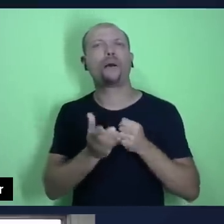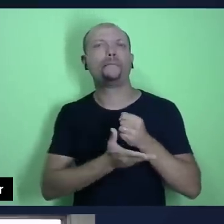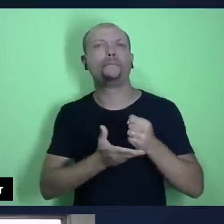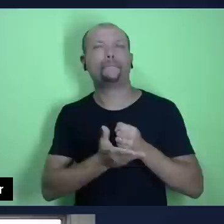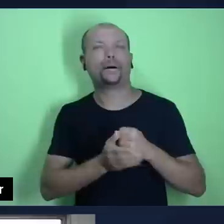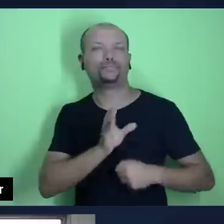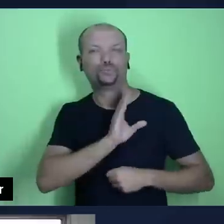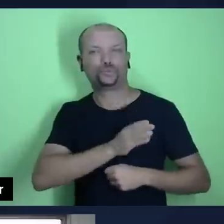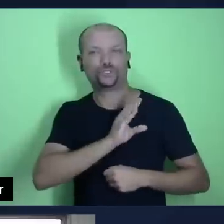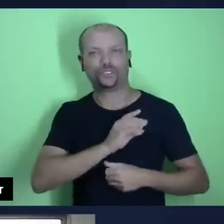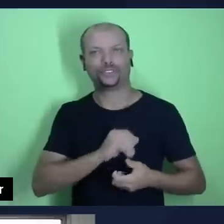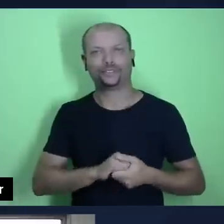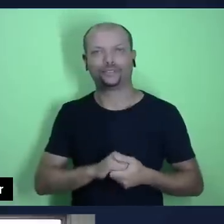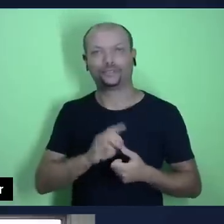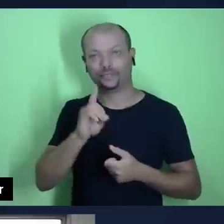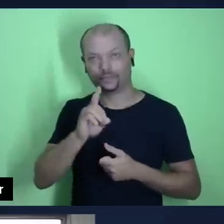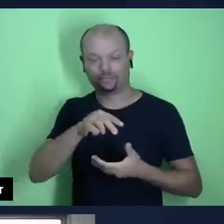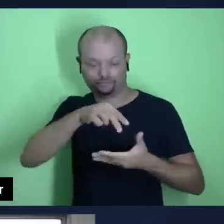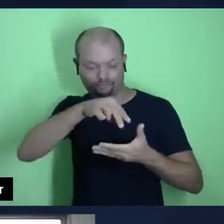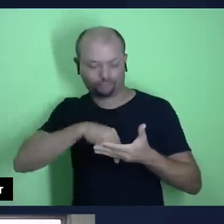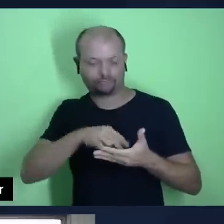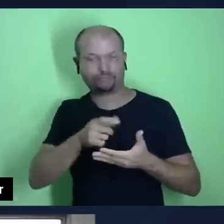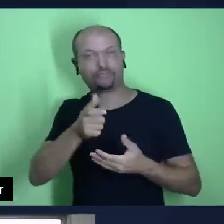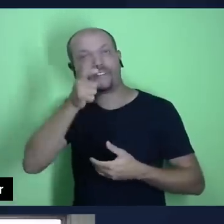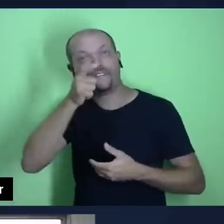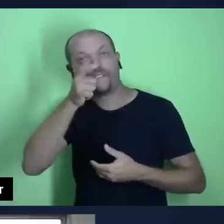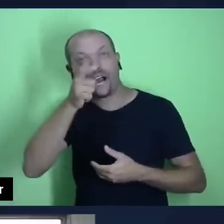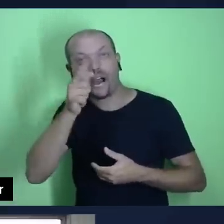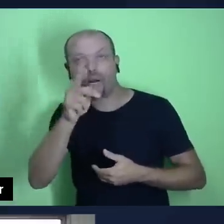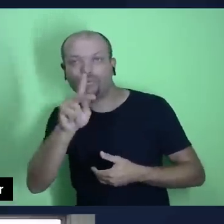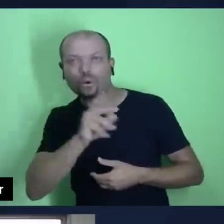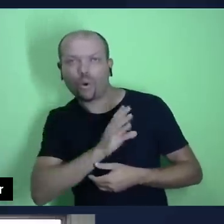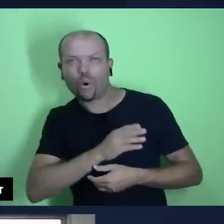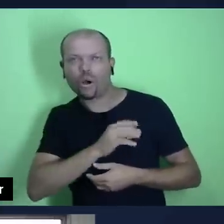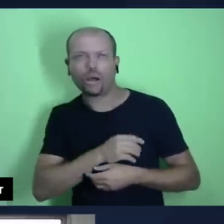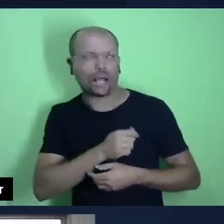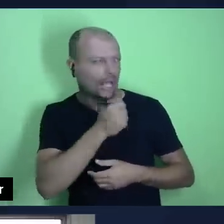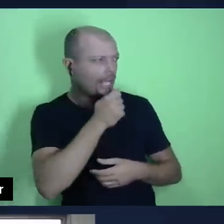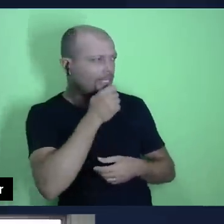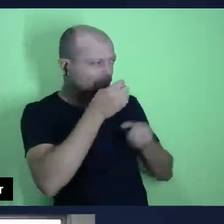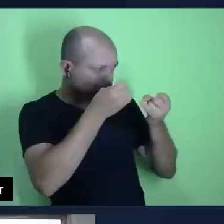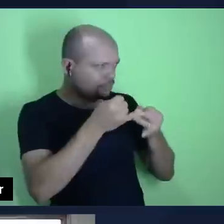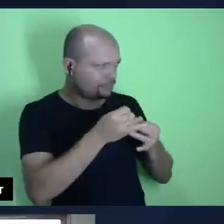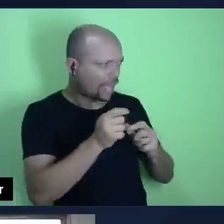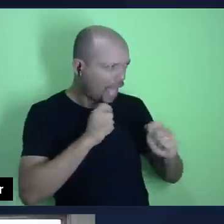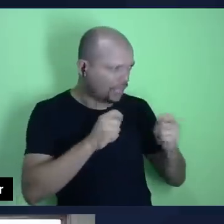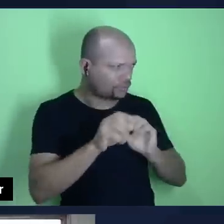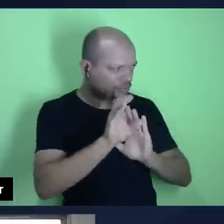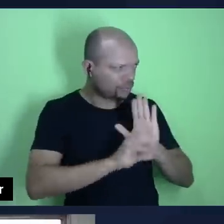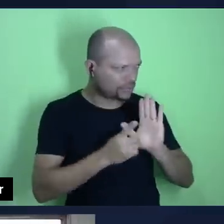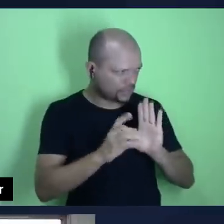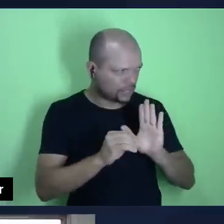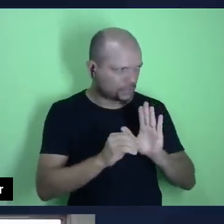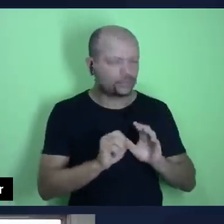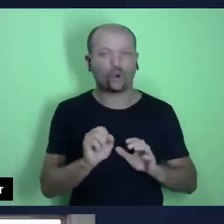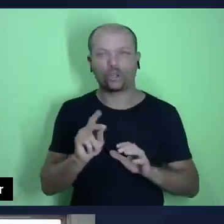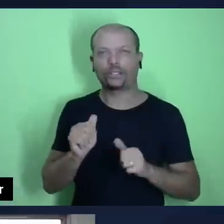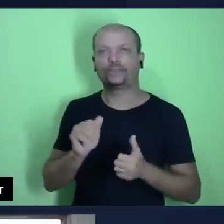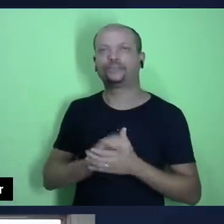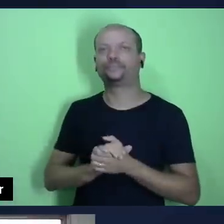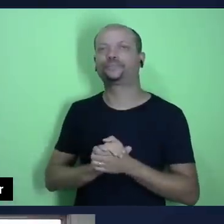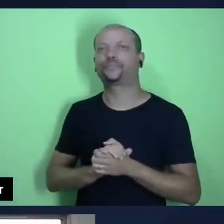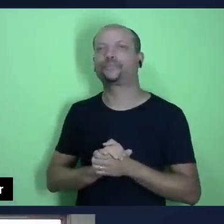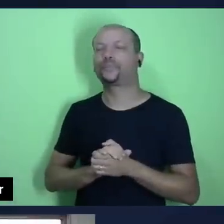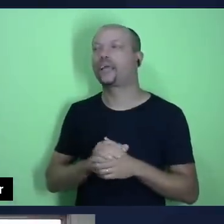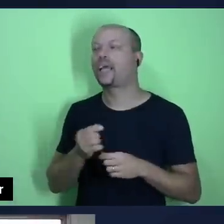coração. Deus está lendo o coração. Temos tempo ainda para falar de Atos capítulo 10, pastor? Ok. Atos capítulo